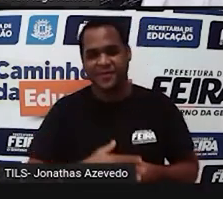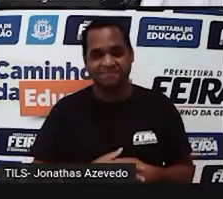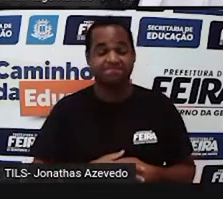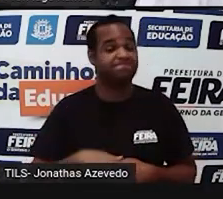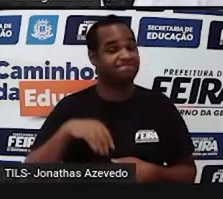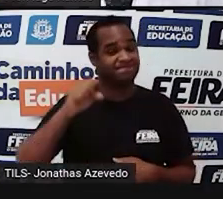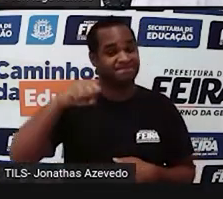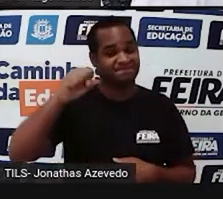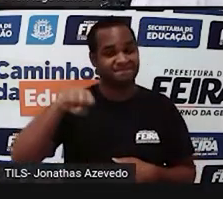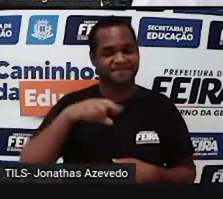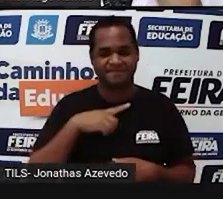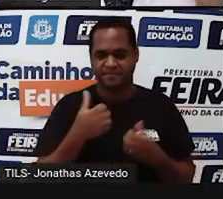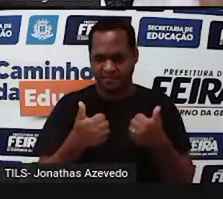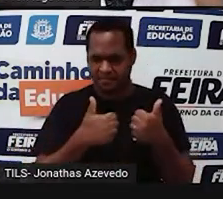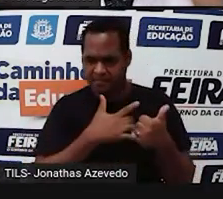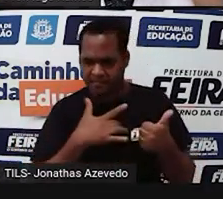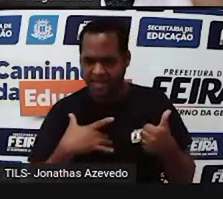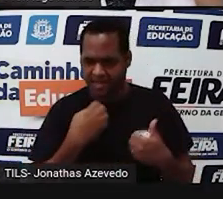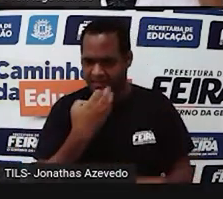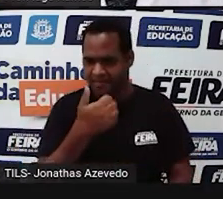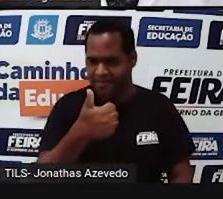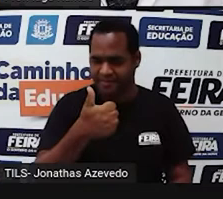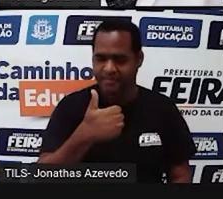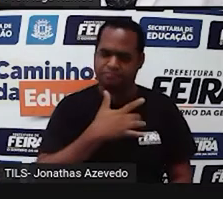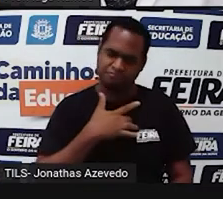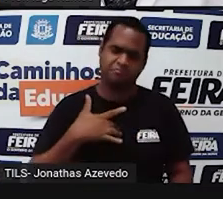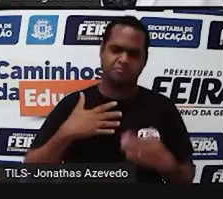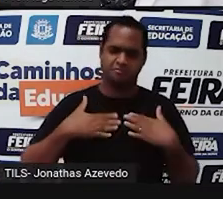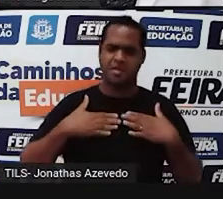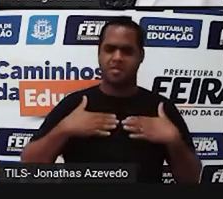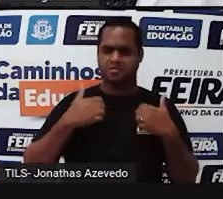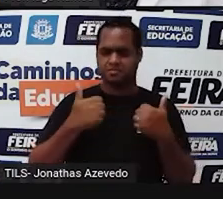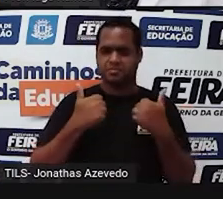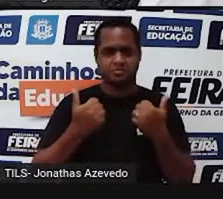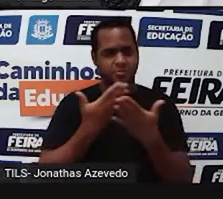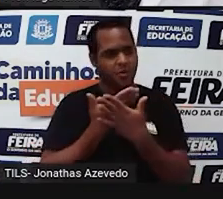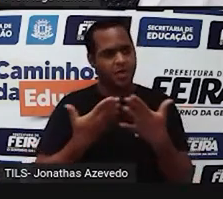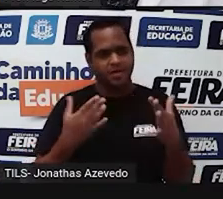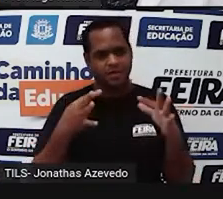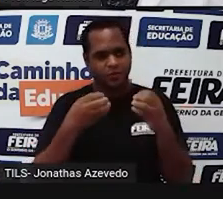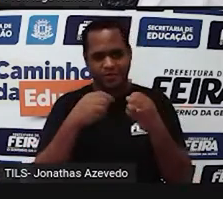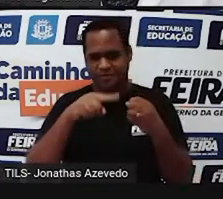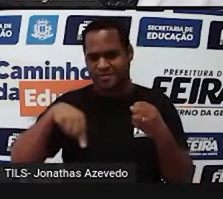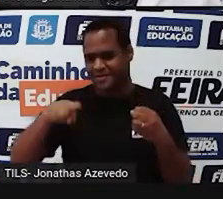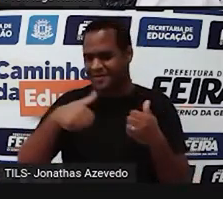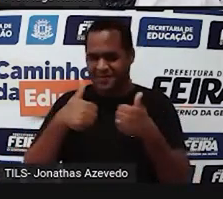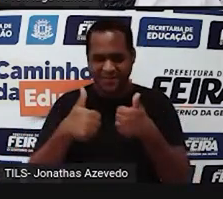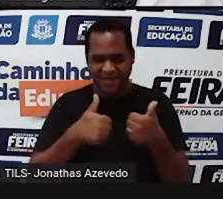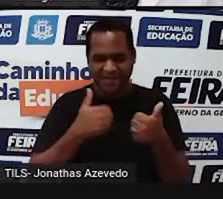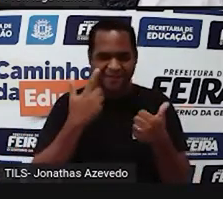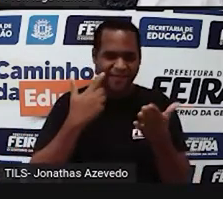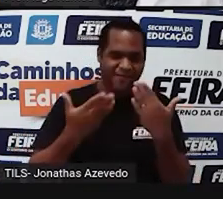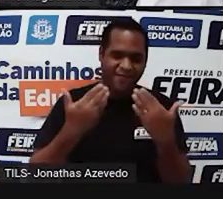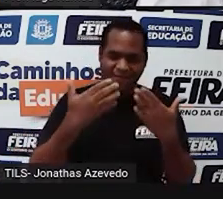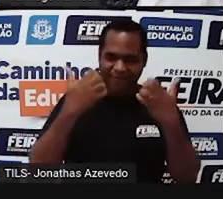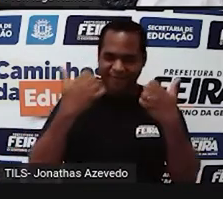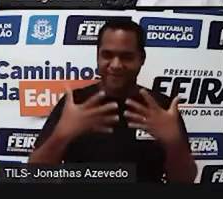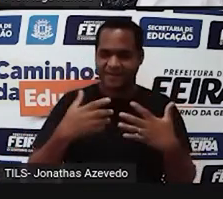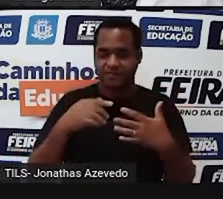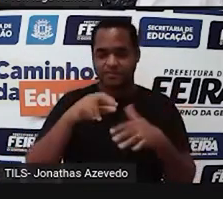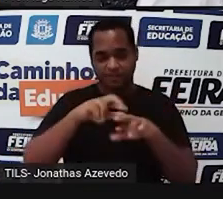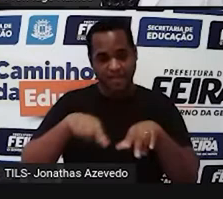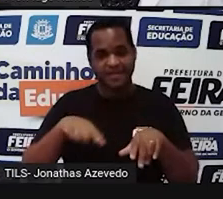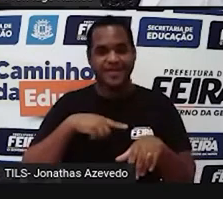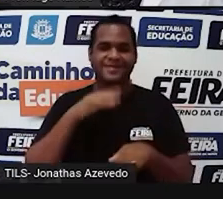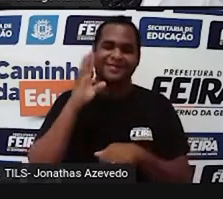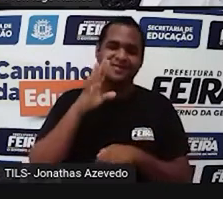Pois é. Tudo bem com você? Tudo bem comigo? Tudo bem conosco? Vamos que vamos, porque tem muita coisa